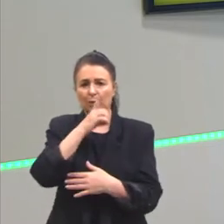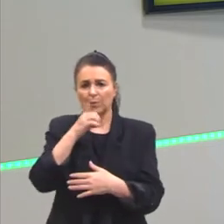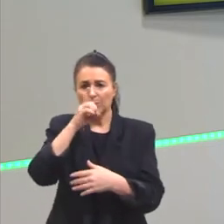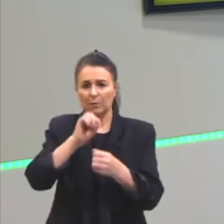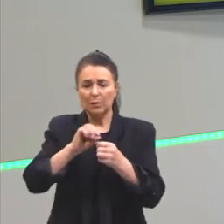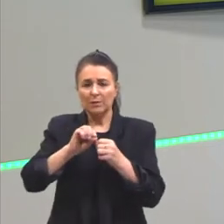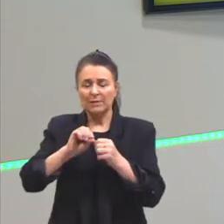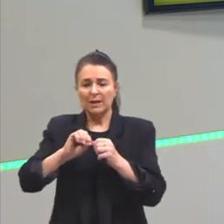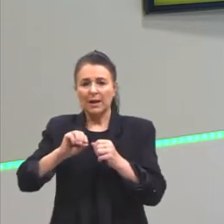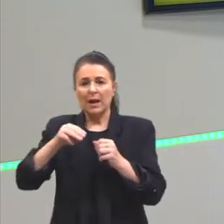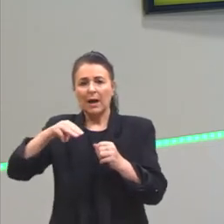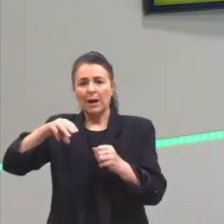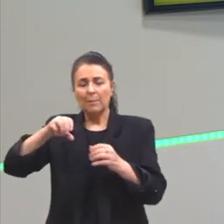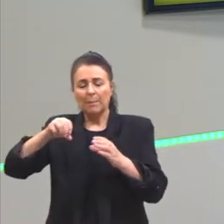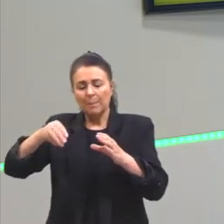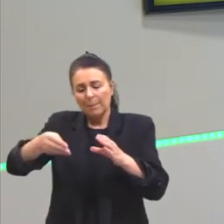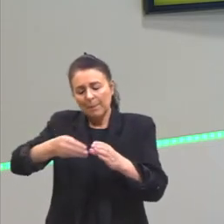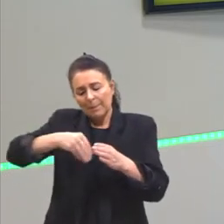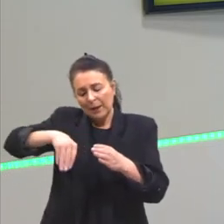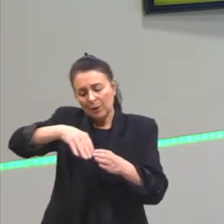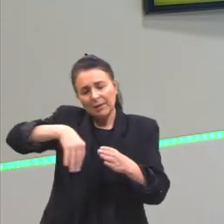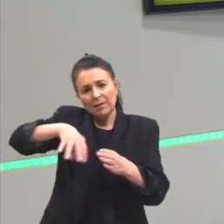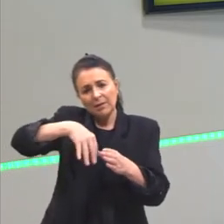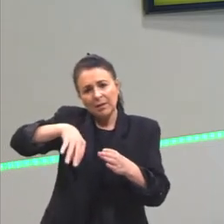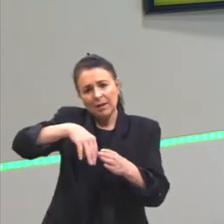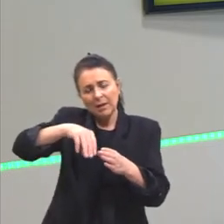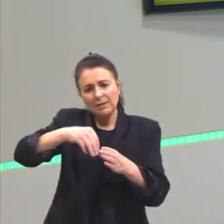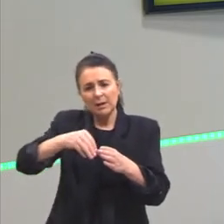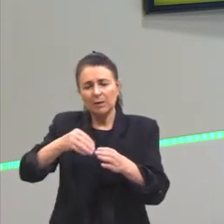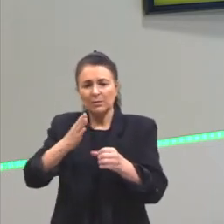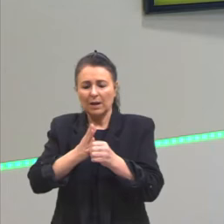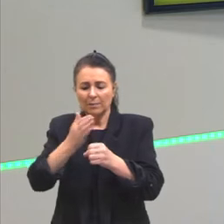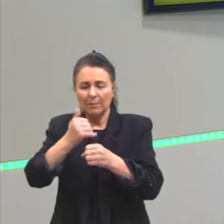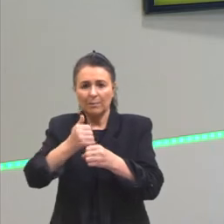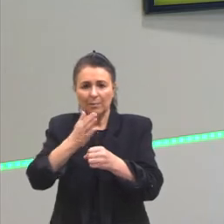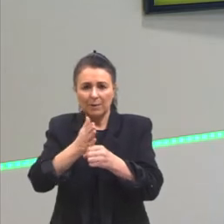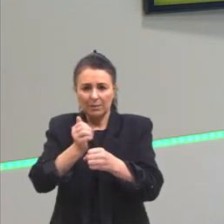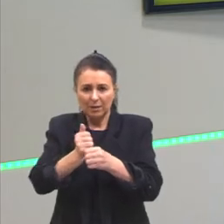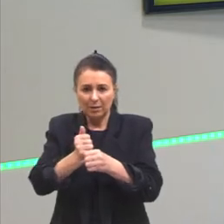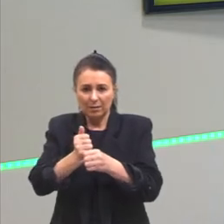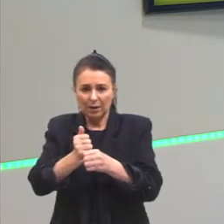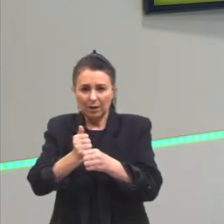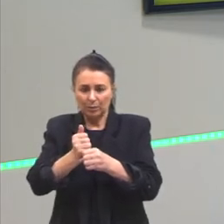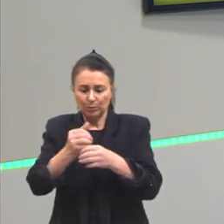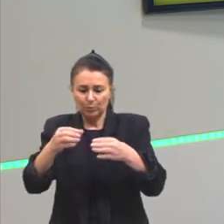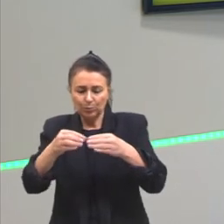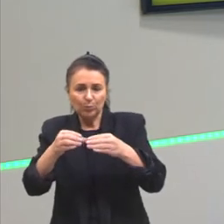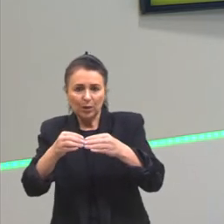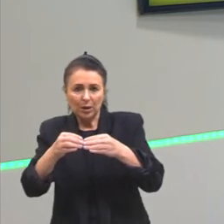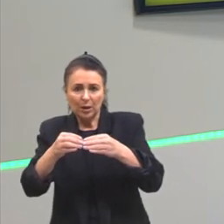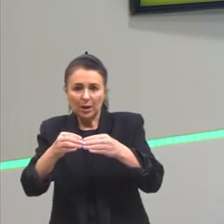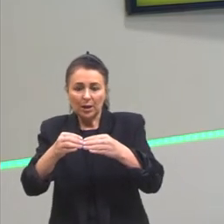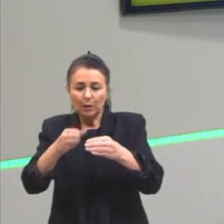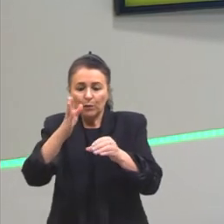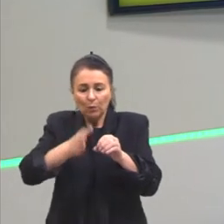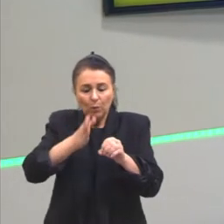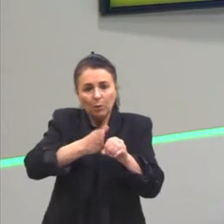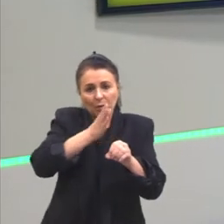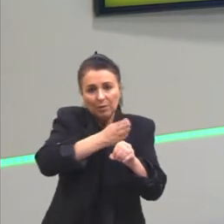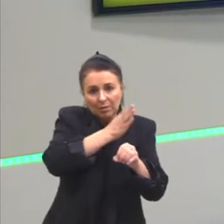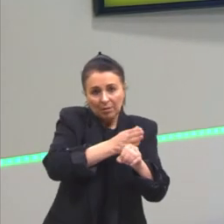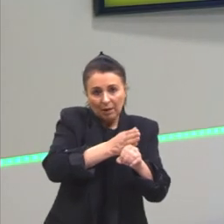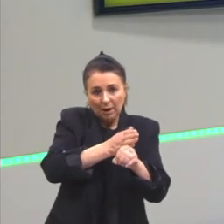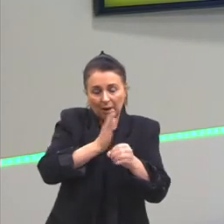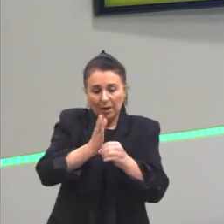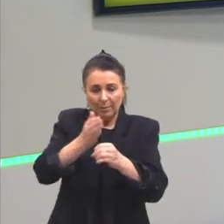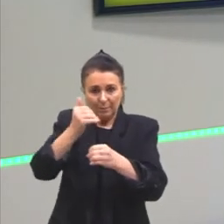maionese, se eu cozinhar a batata inglesa inteira, ela vai levar um tempo X para cozinhar. Se eu descascar e picar a